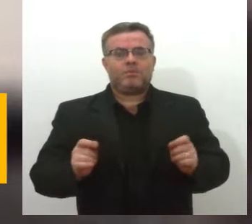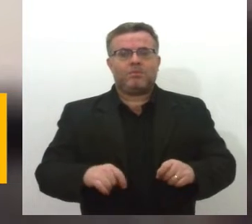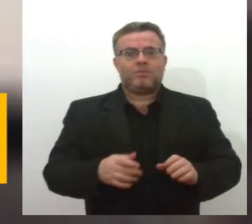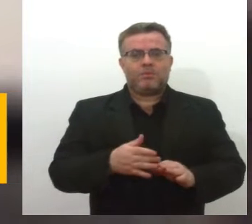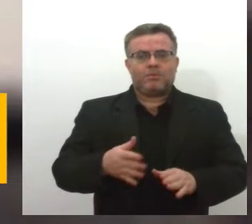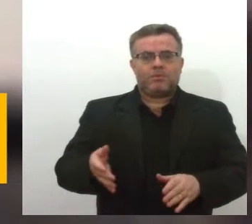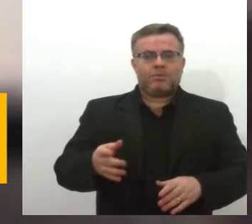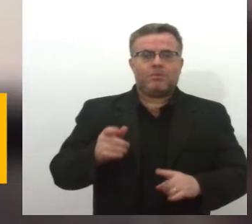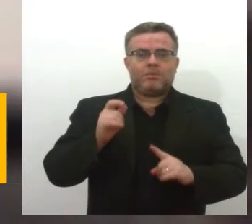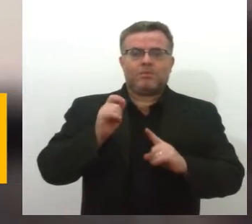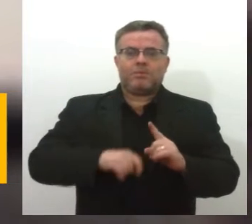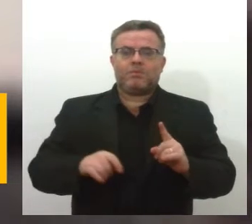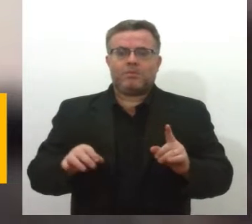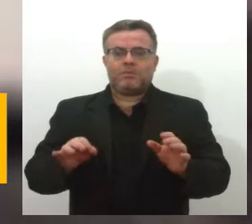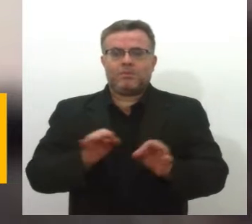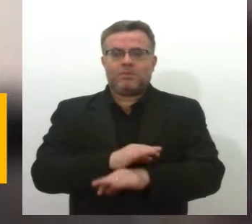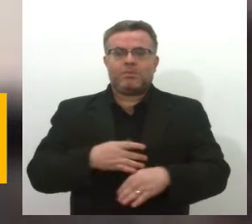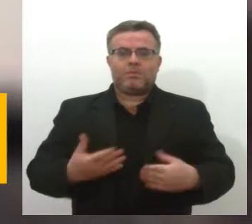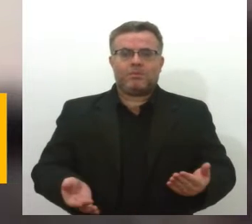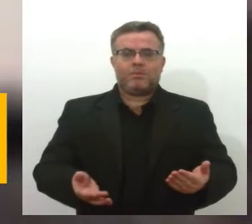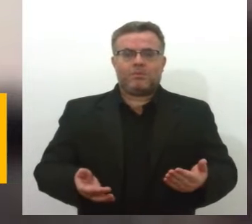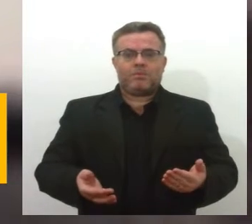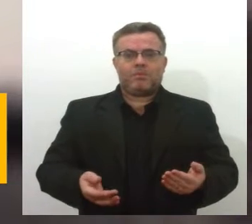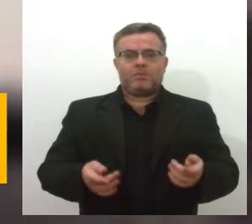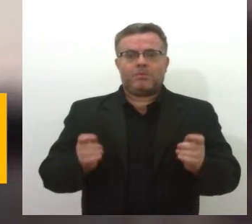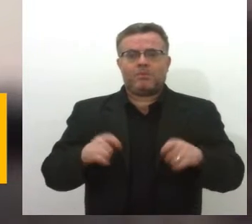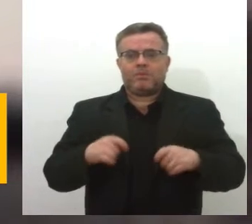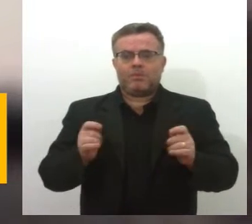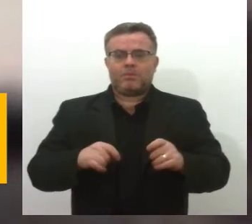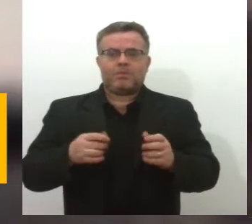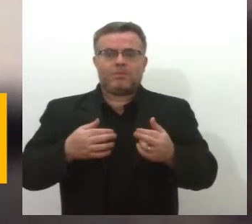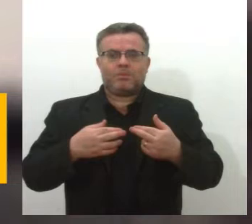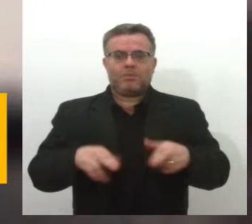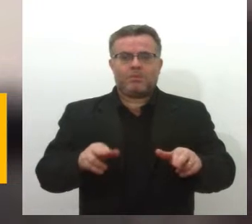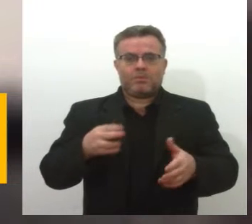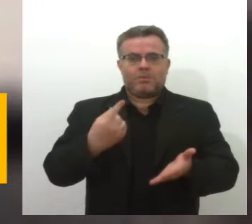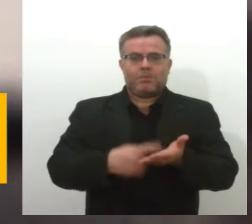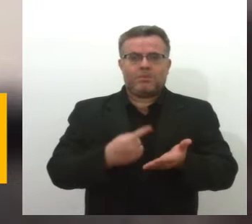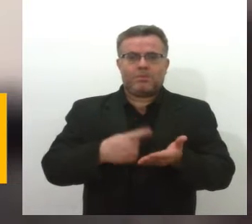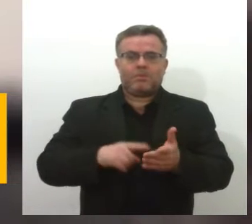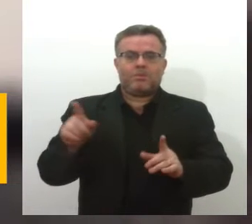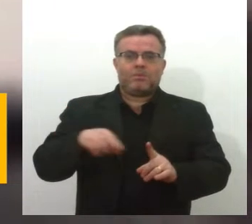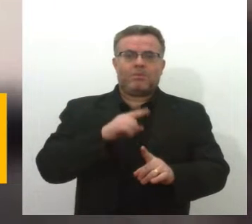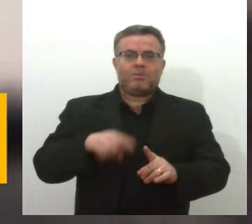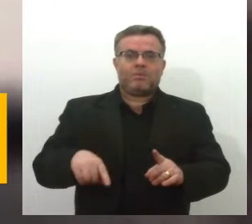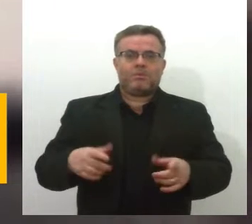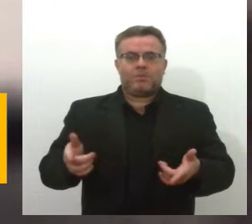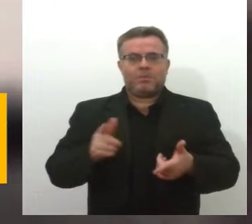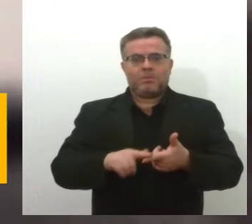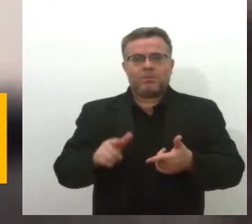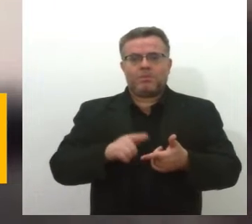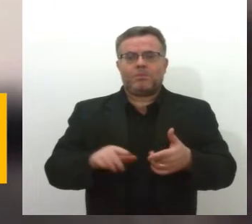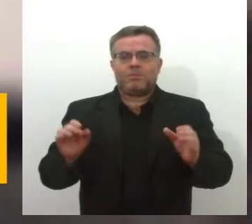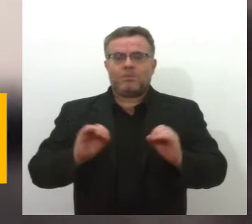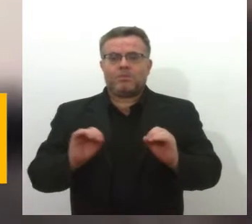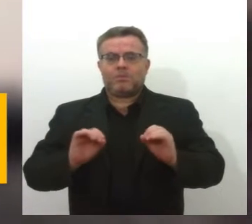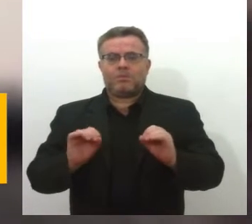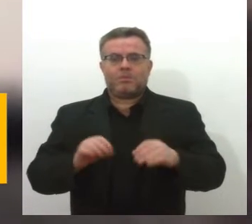até 30 dias. Podemos considerar esse prazo para que ela possa proceder com esse cancelamento sem a incidência da multa.